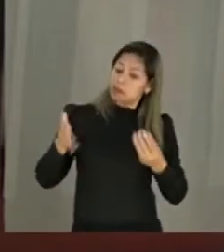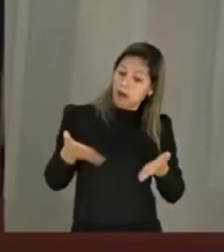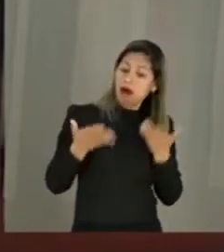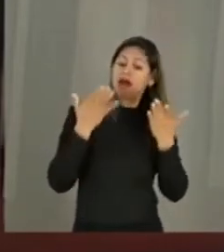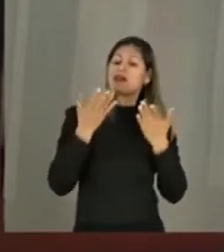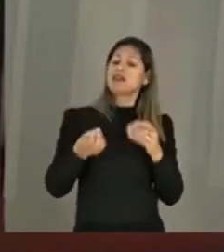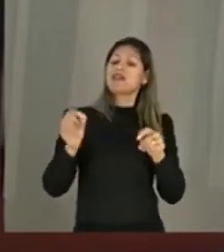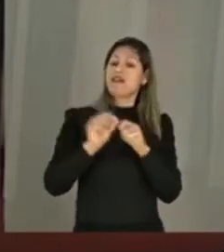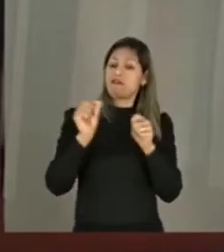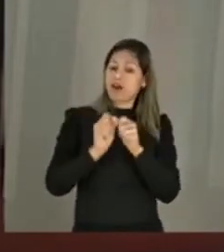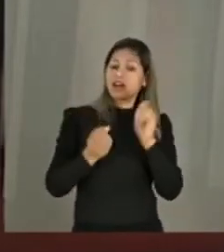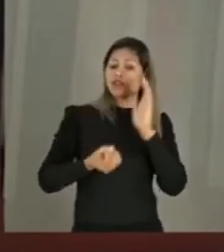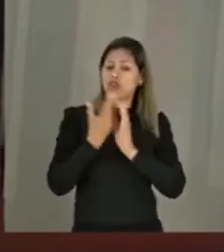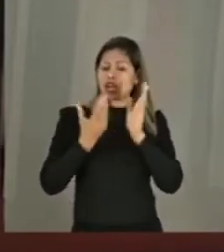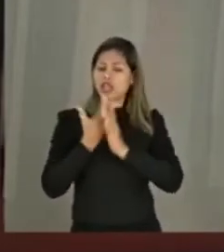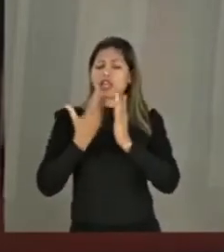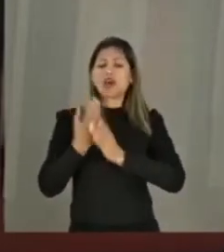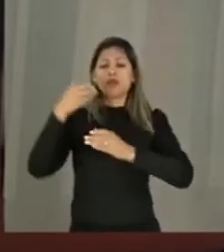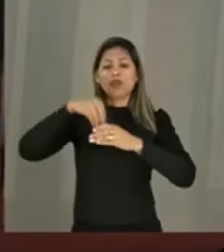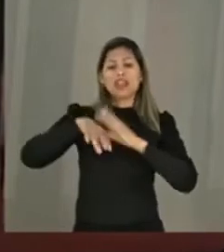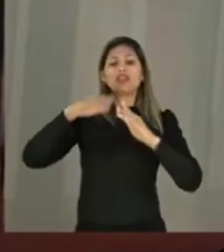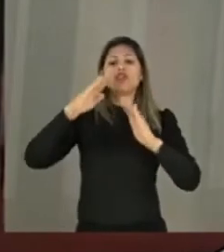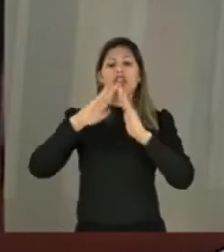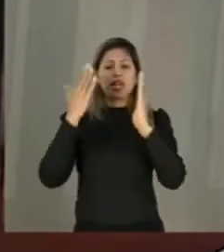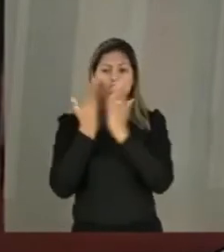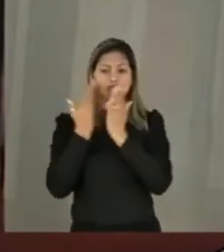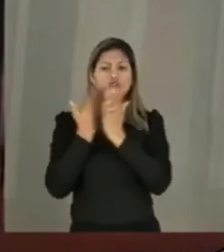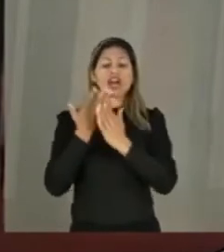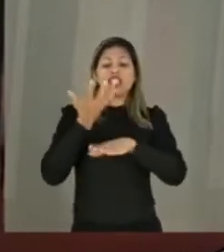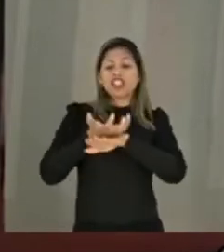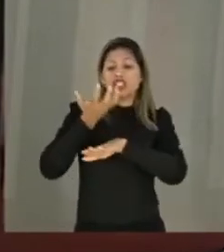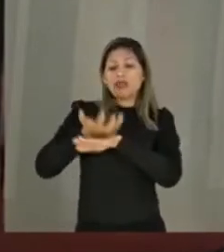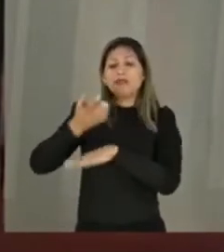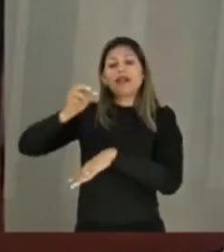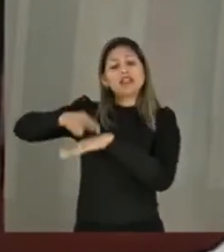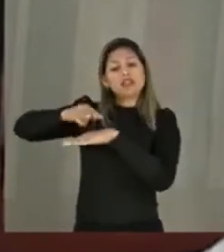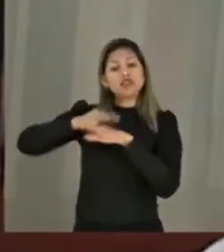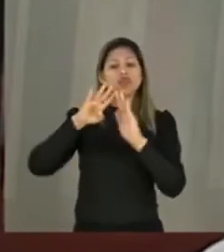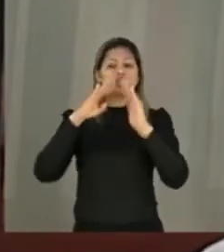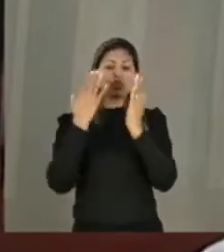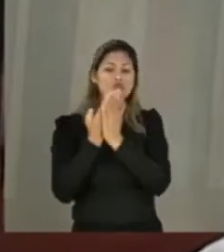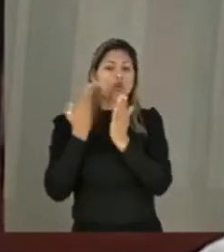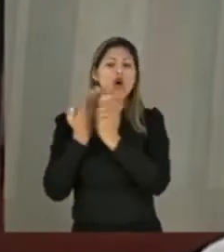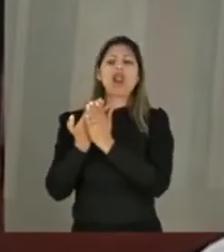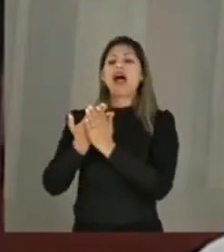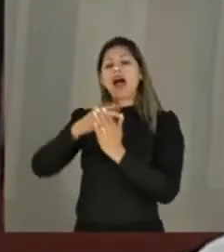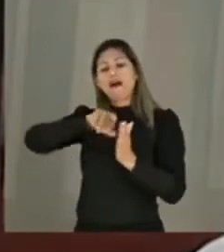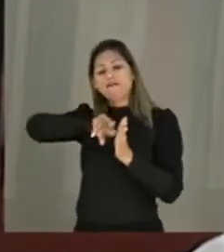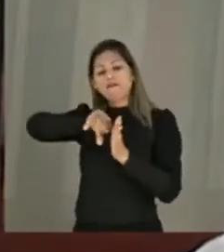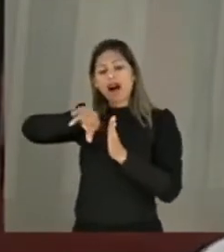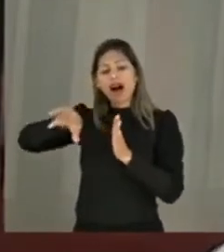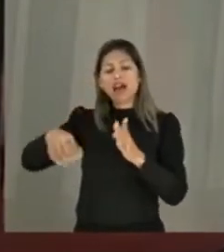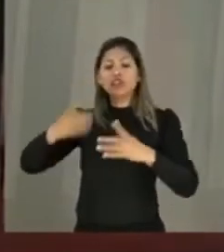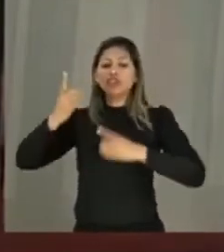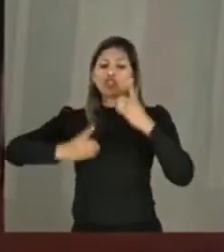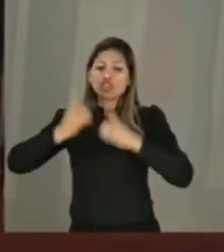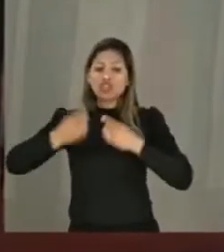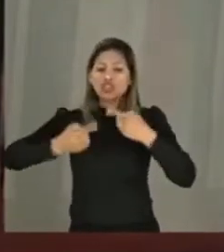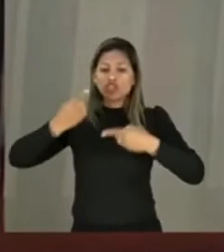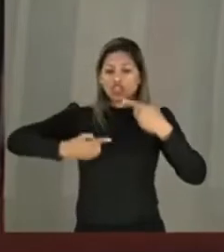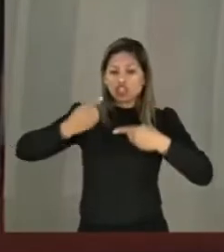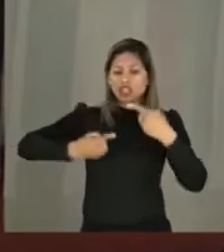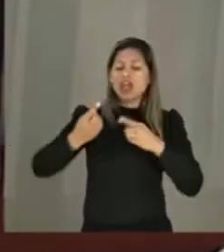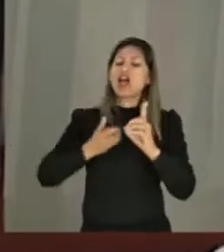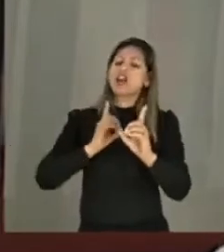escolas, que atuam nas escolas, me refiro às disciplinas escolares com suas variadas e dinâmicas contribuições,